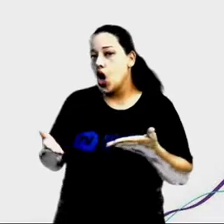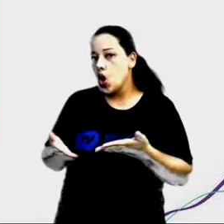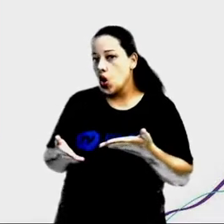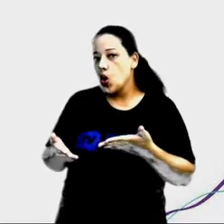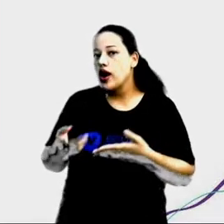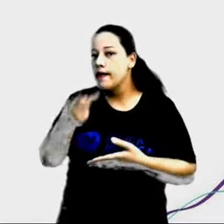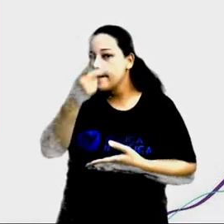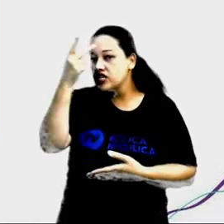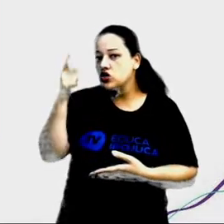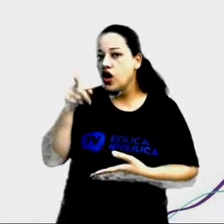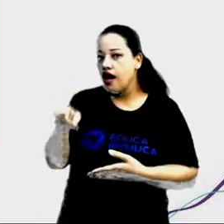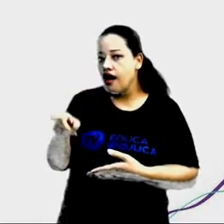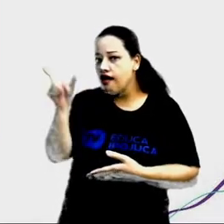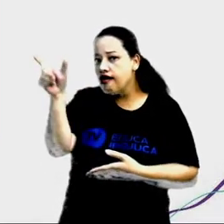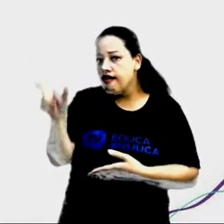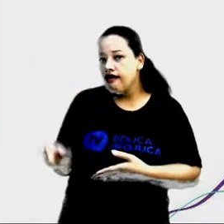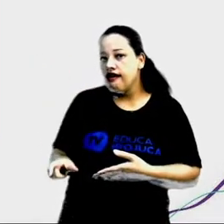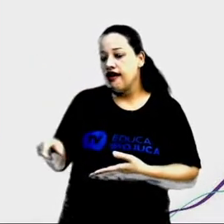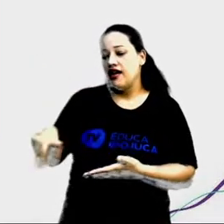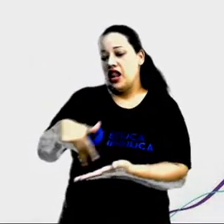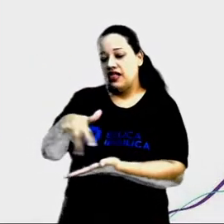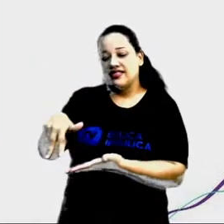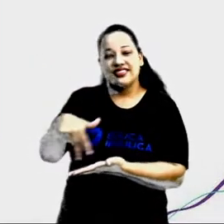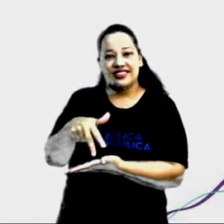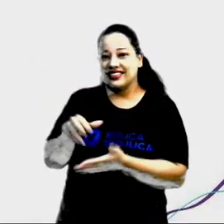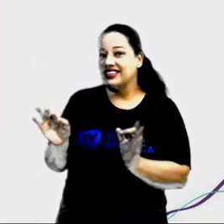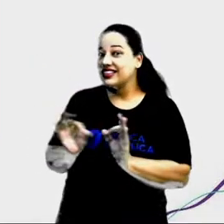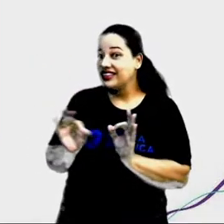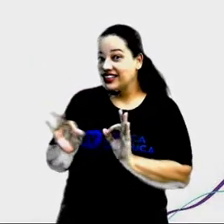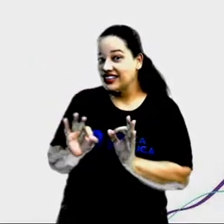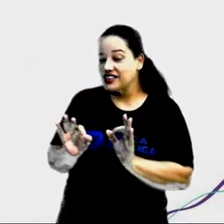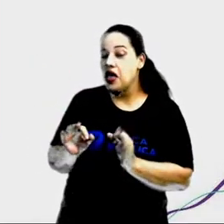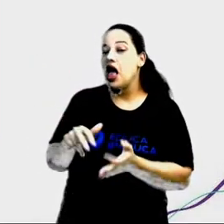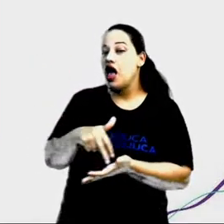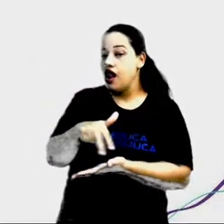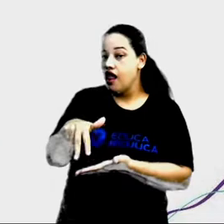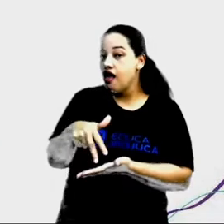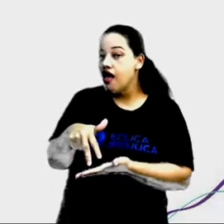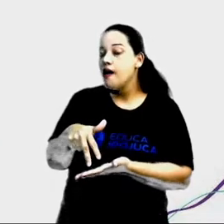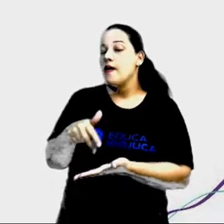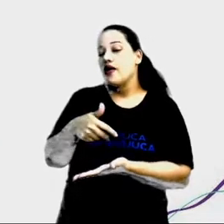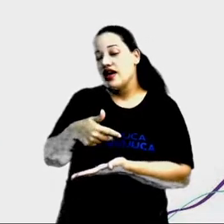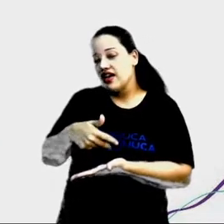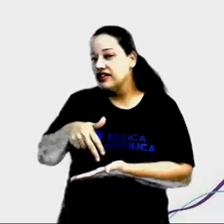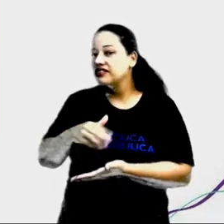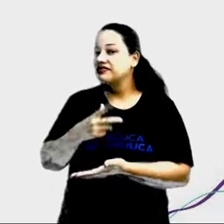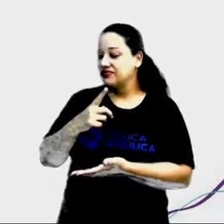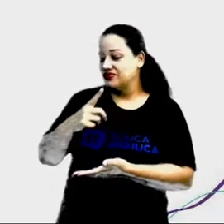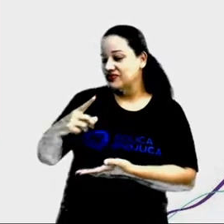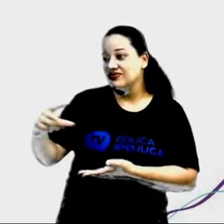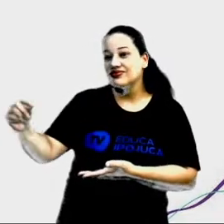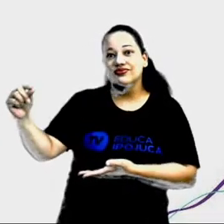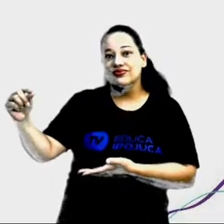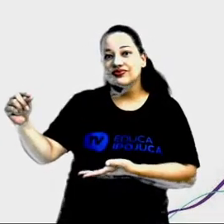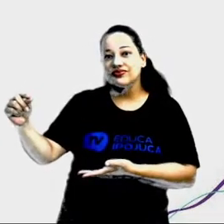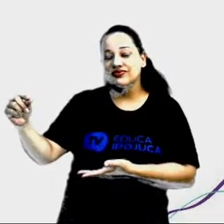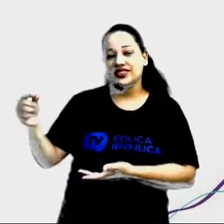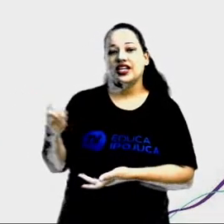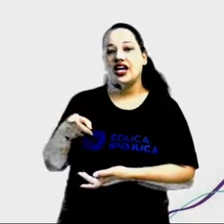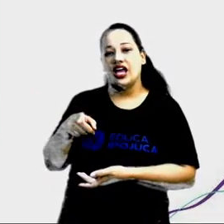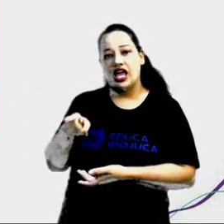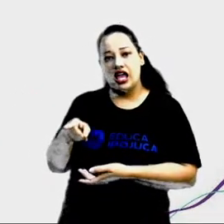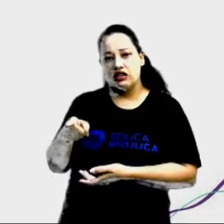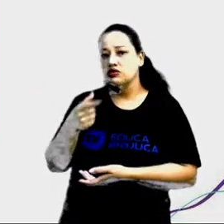dançando. Essa pessoa está se preparando para sair. Isso significa que esse homem